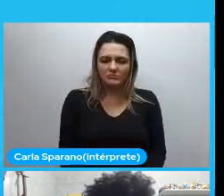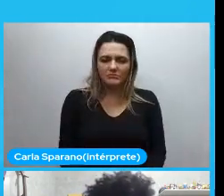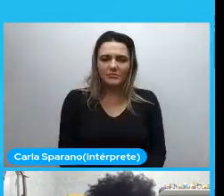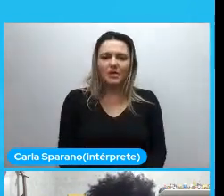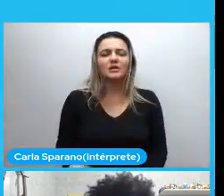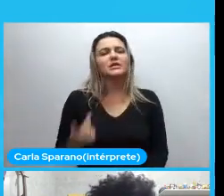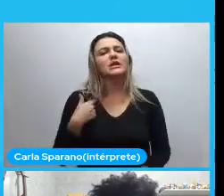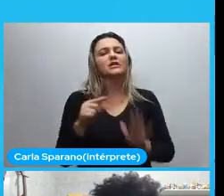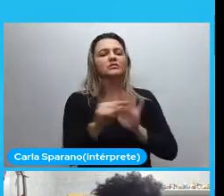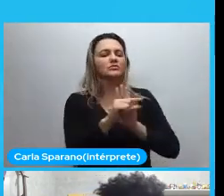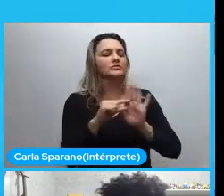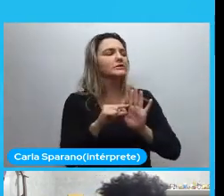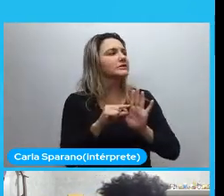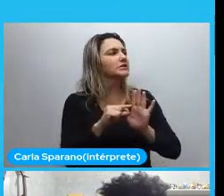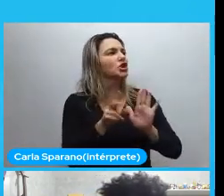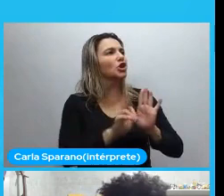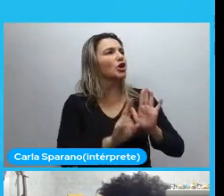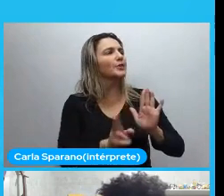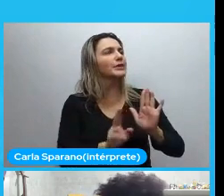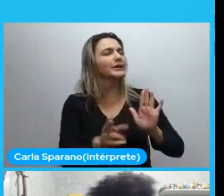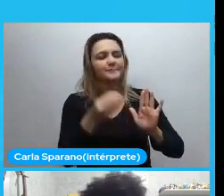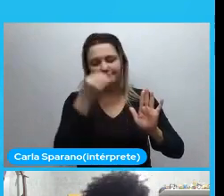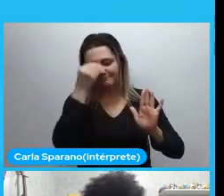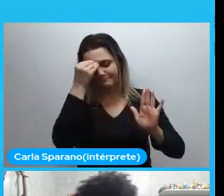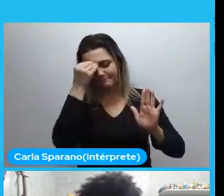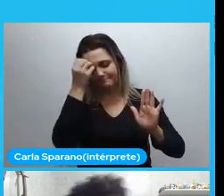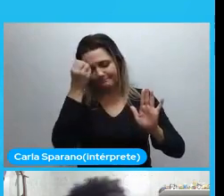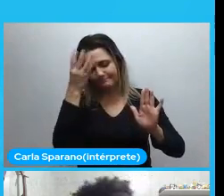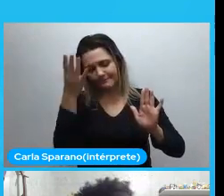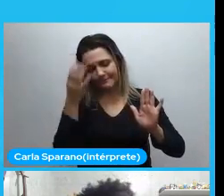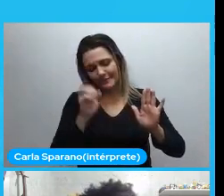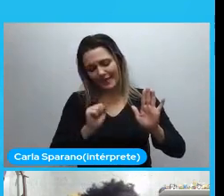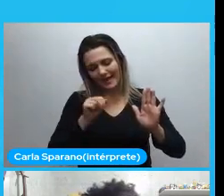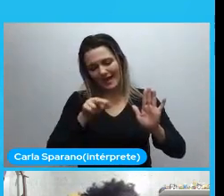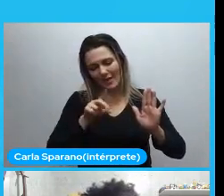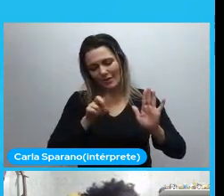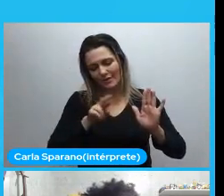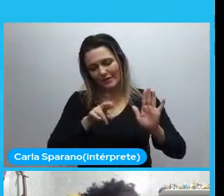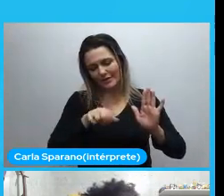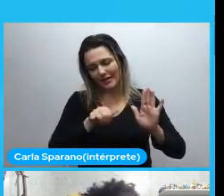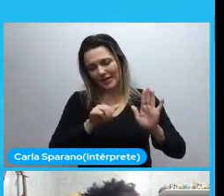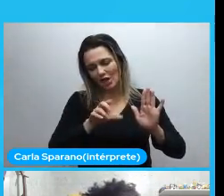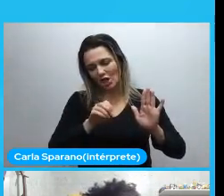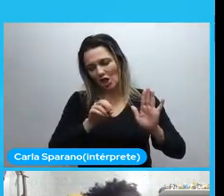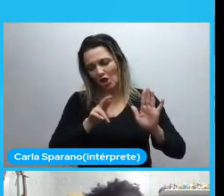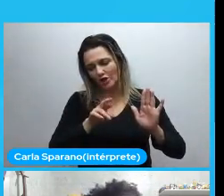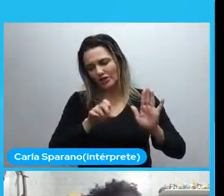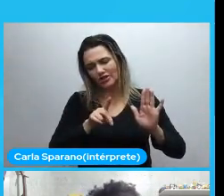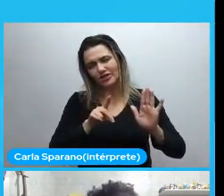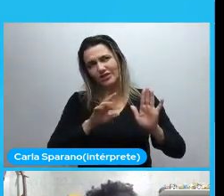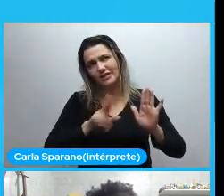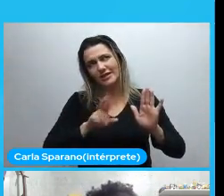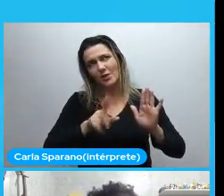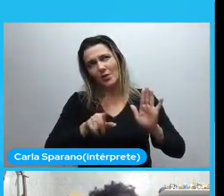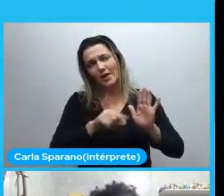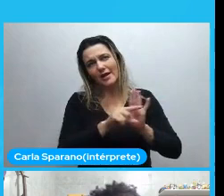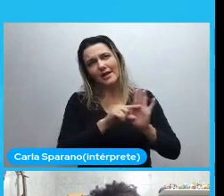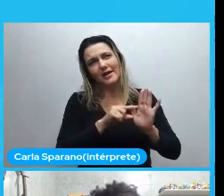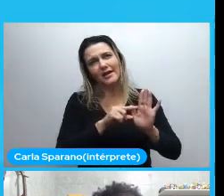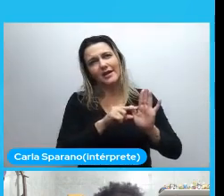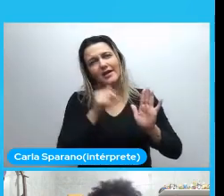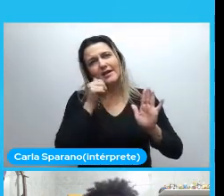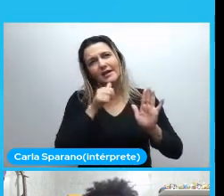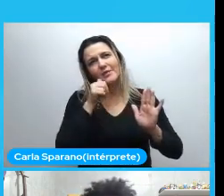Ai meu Deus. Não vou lembrar o nome dela. Não é. A Audrey Lorde. É. A mulher que escreveu. Raça e